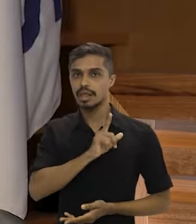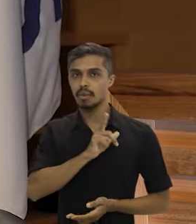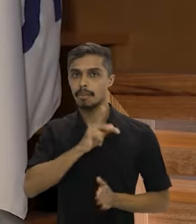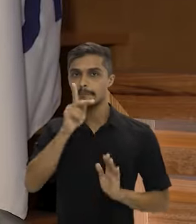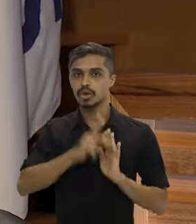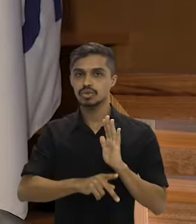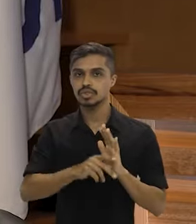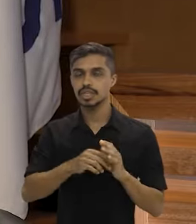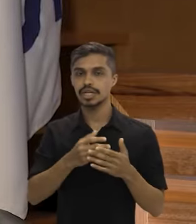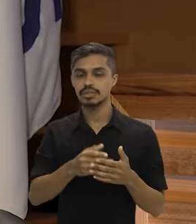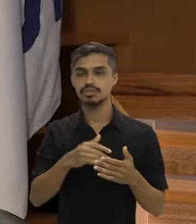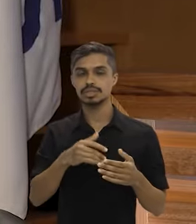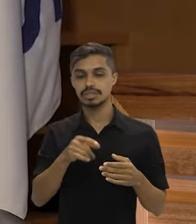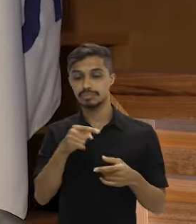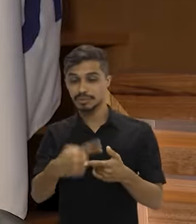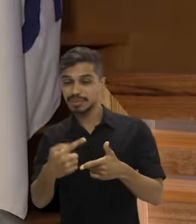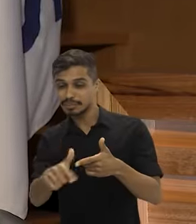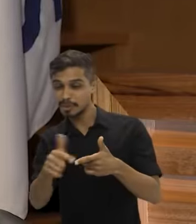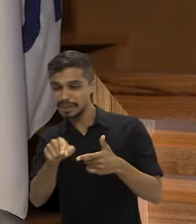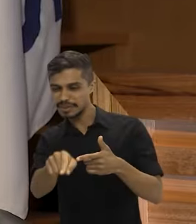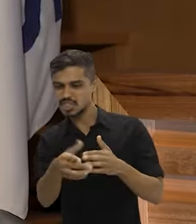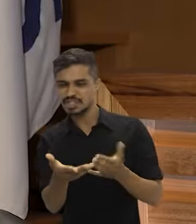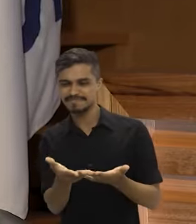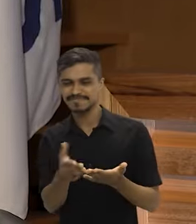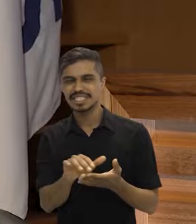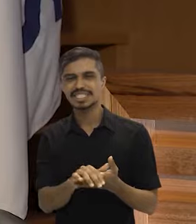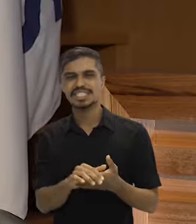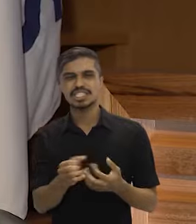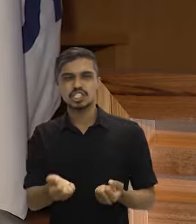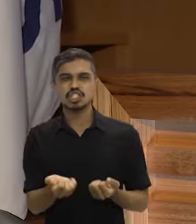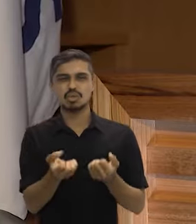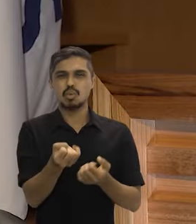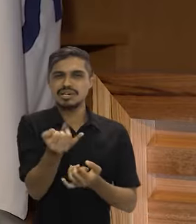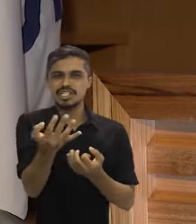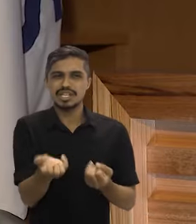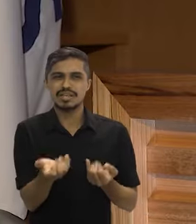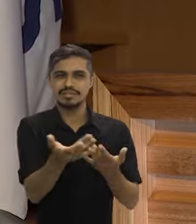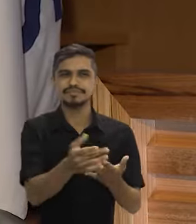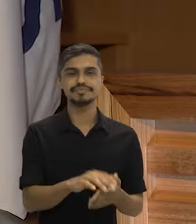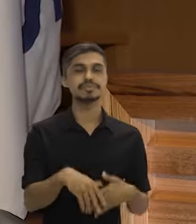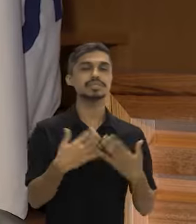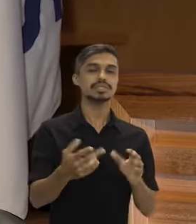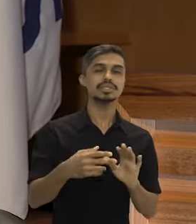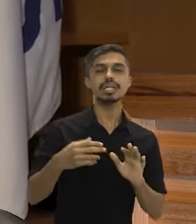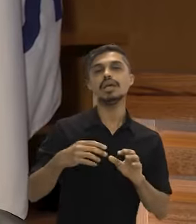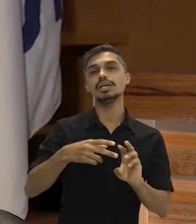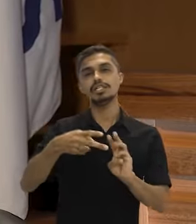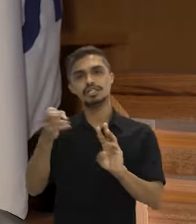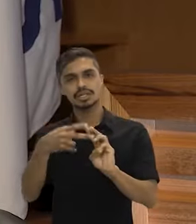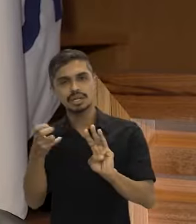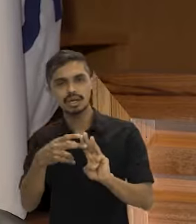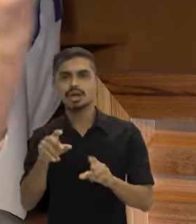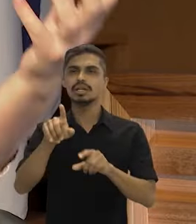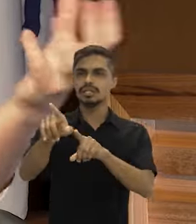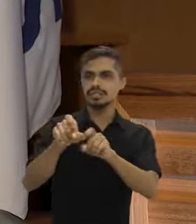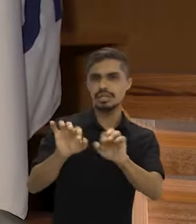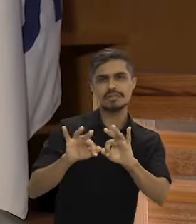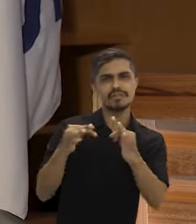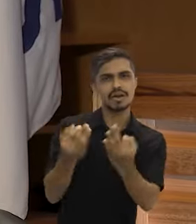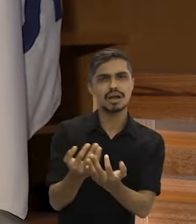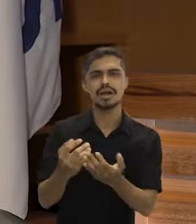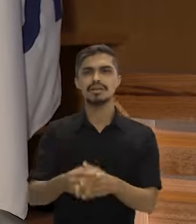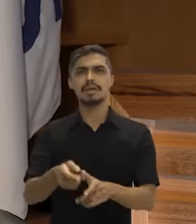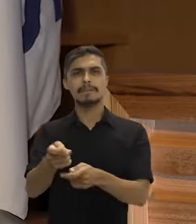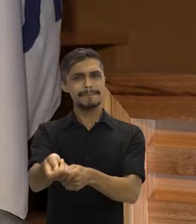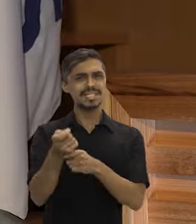que tem um problema de oferta, então, a agricultura familiar, os povos indígenas, os extrativistas, os